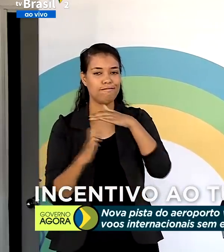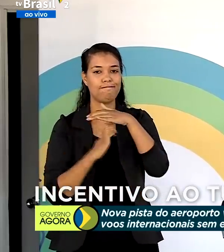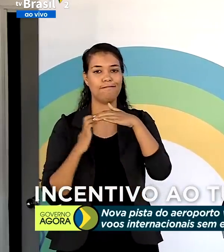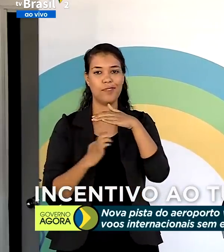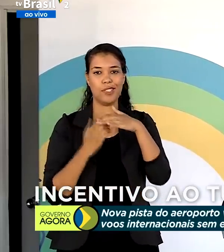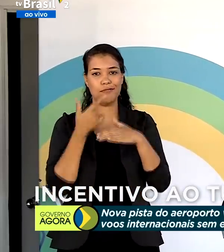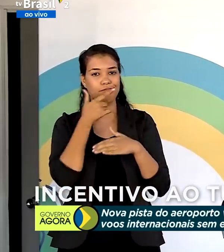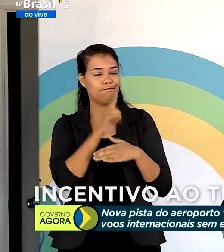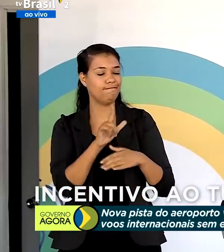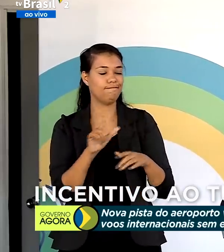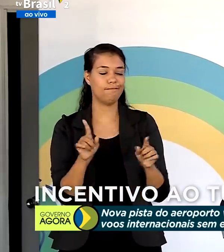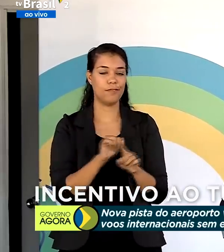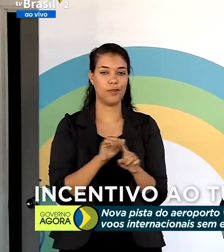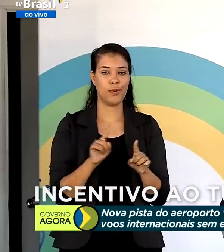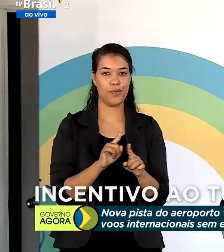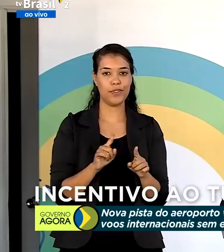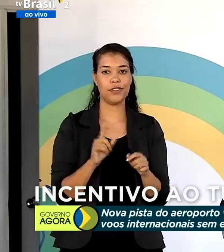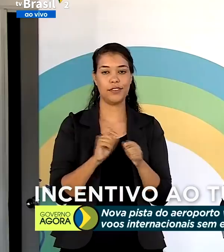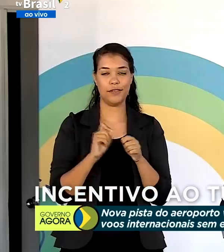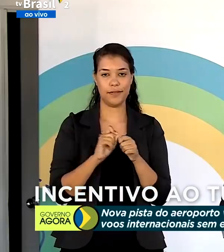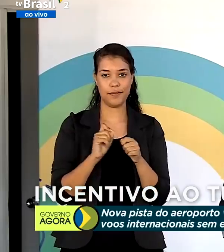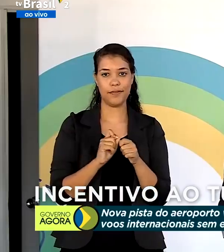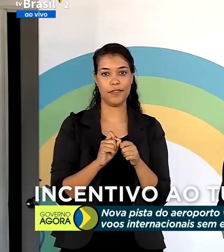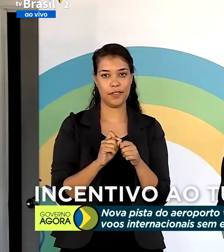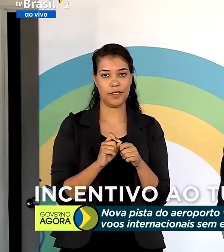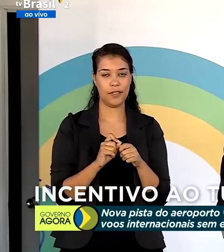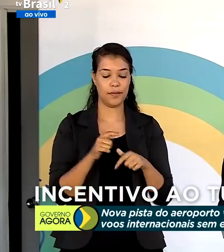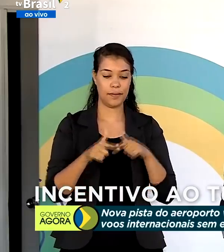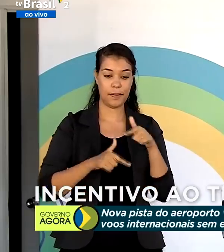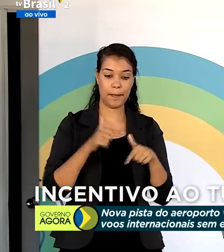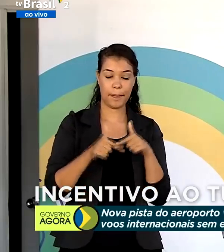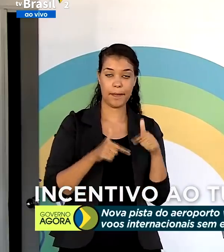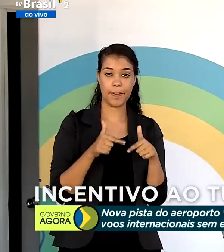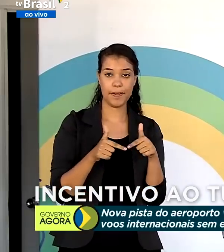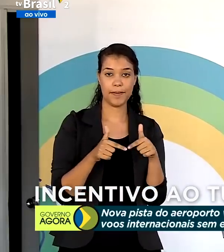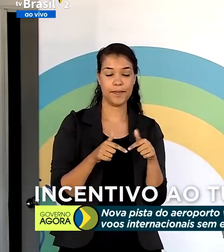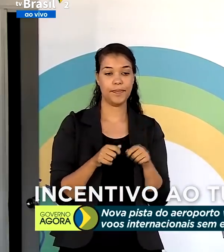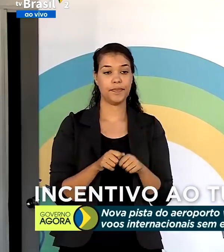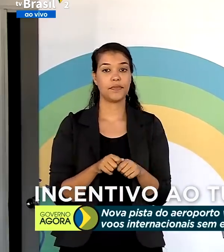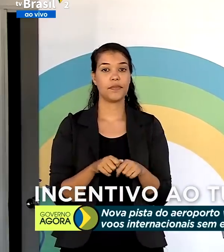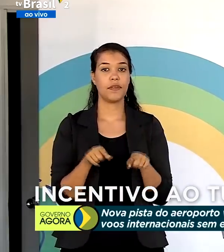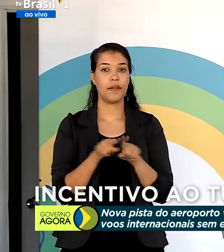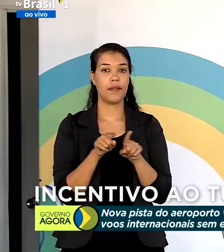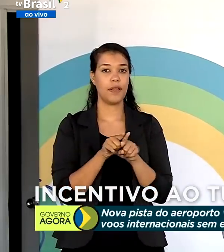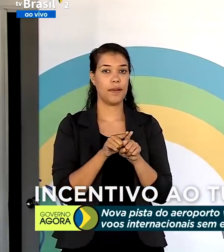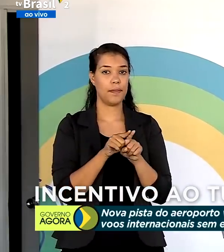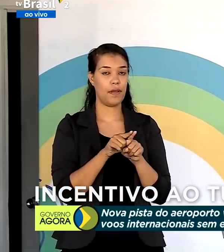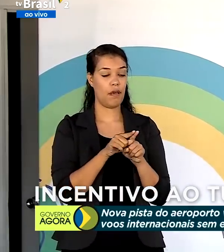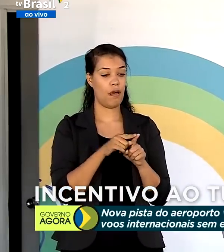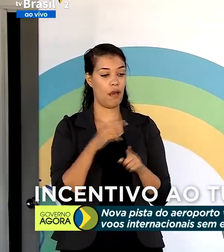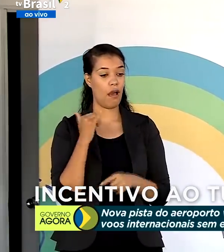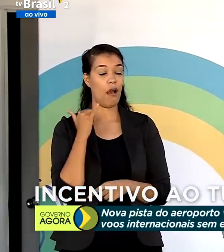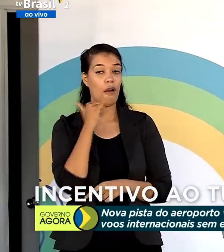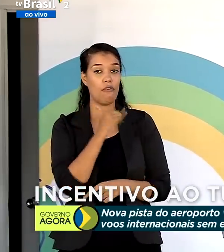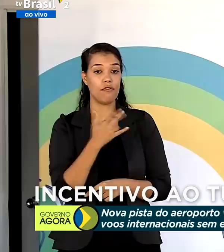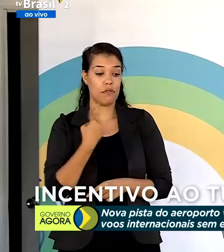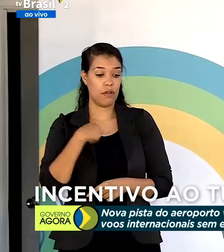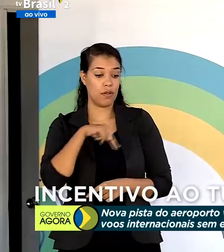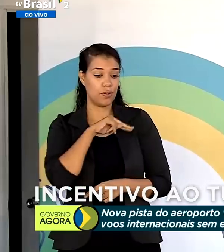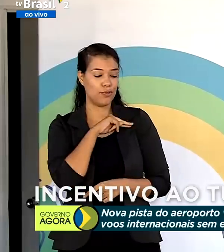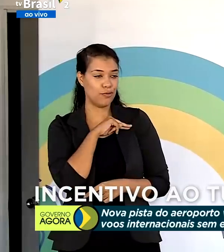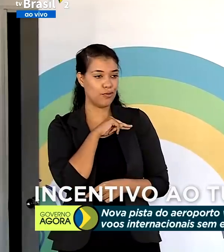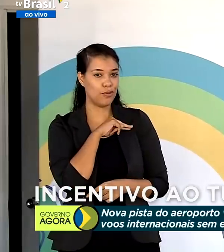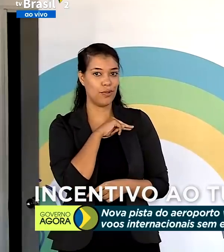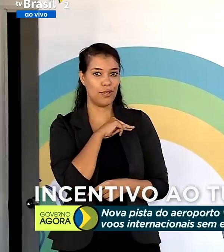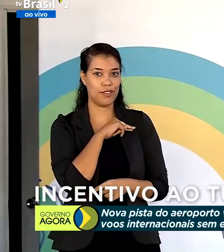nós também não teríamos conseguido executar esse serviço. E dizer ao senhor que nós aqui, o senhor